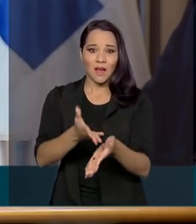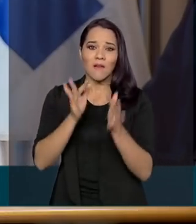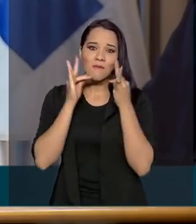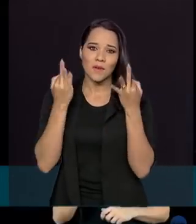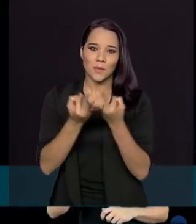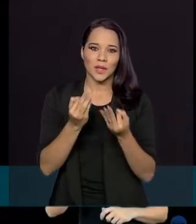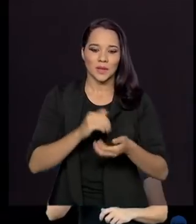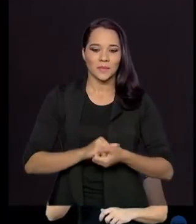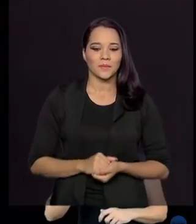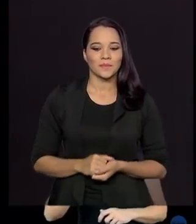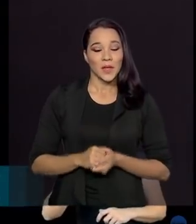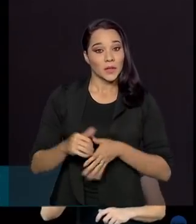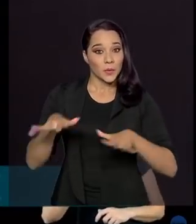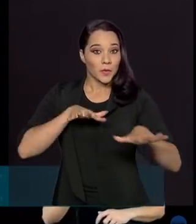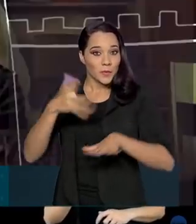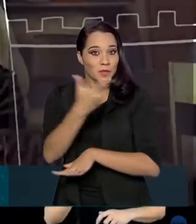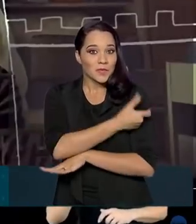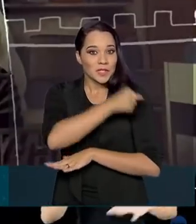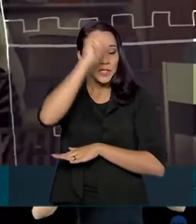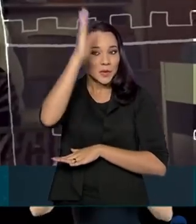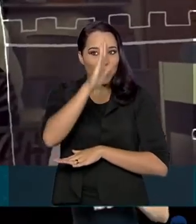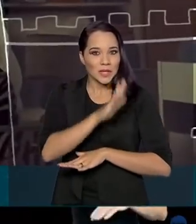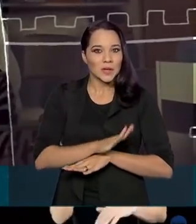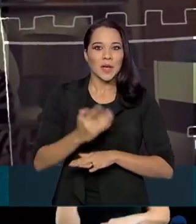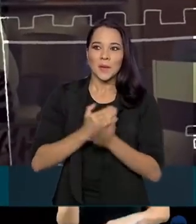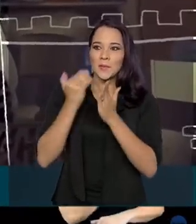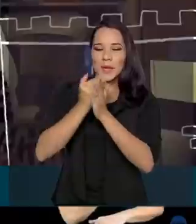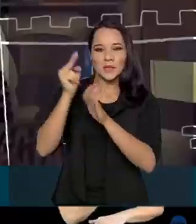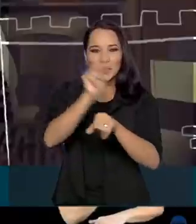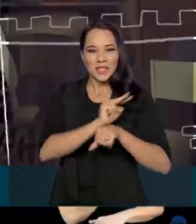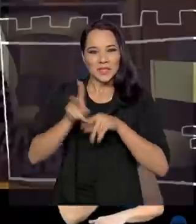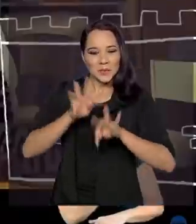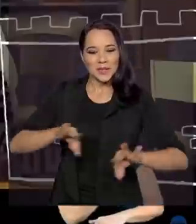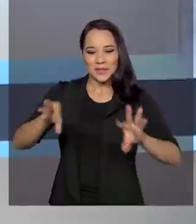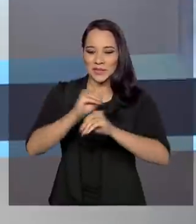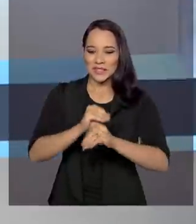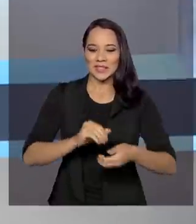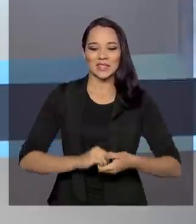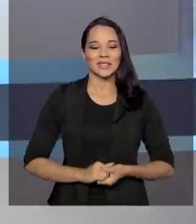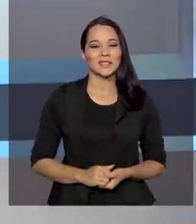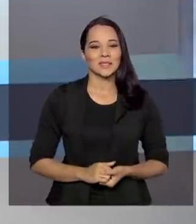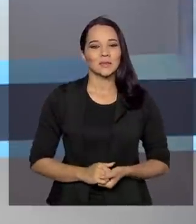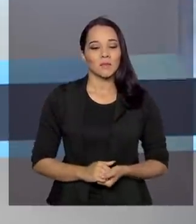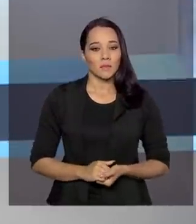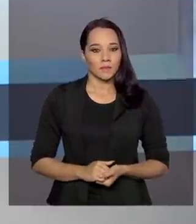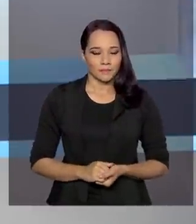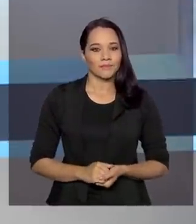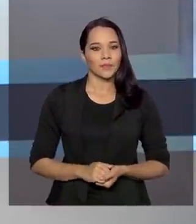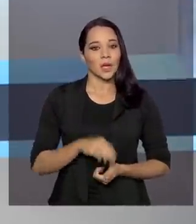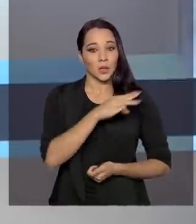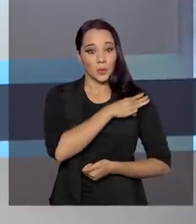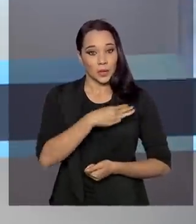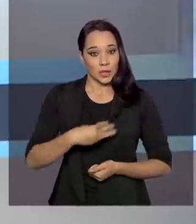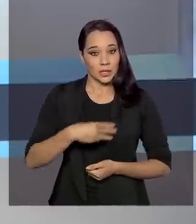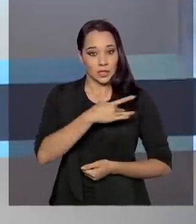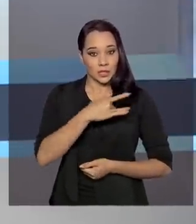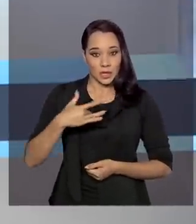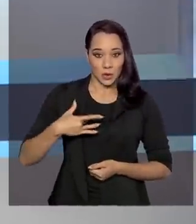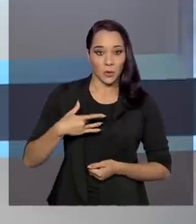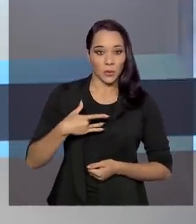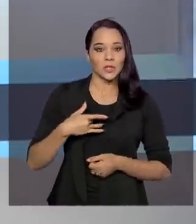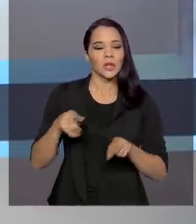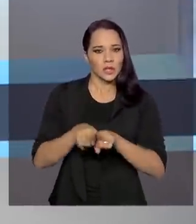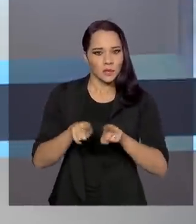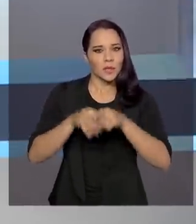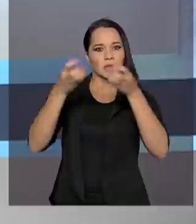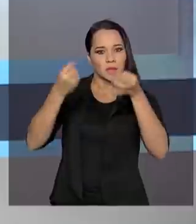nossas famílias. O Movimento Vacina Brasil é mais profissão para todos. E o Ministro da Saúde, Eduardo Pazuello, também